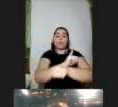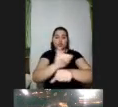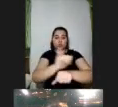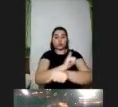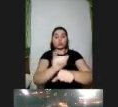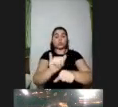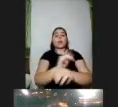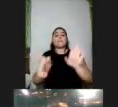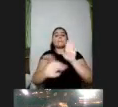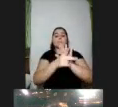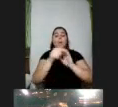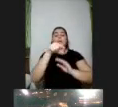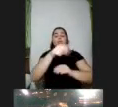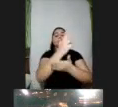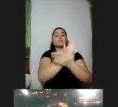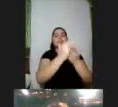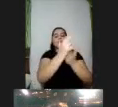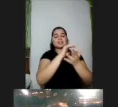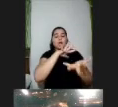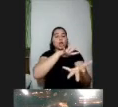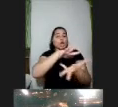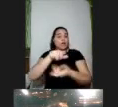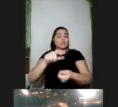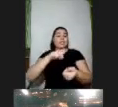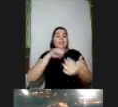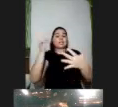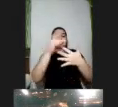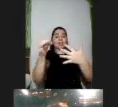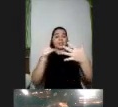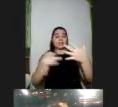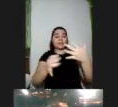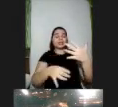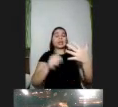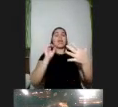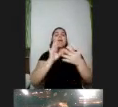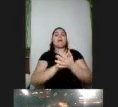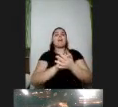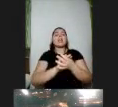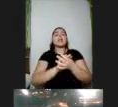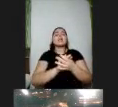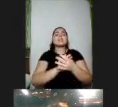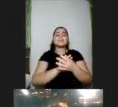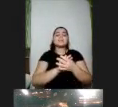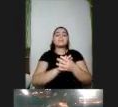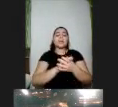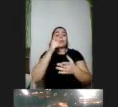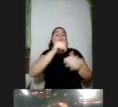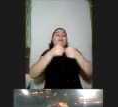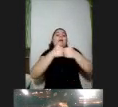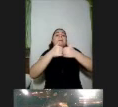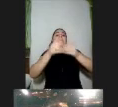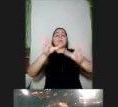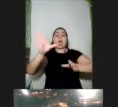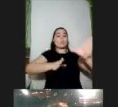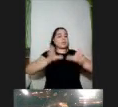aprendizagem mas que tem critérios bem específicos de como é que a gente pode trabalhar fácil leitura para pessoas para ampliar o acesso de pessoas com e sem